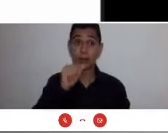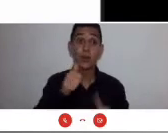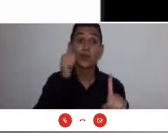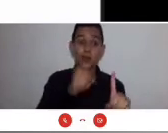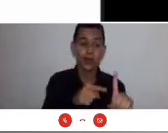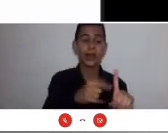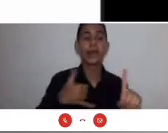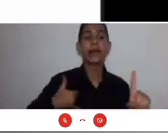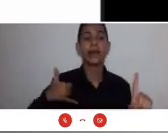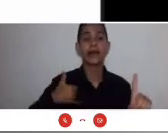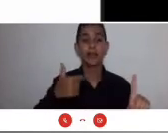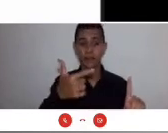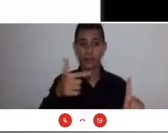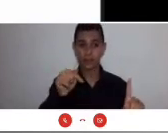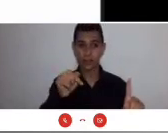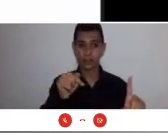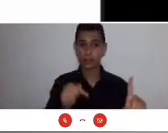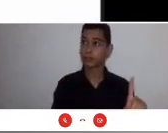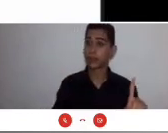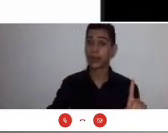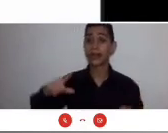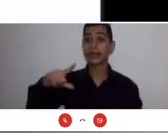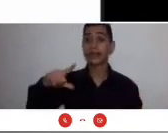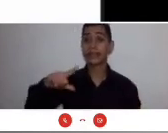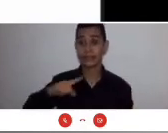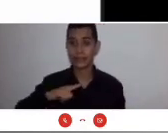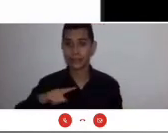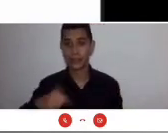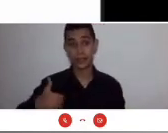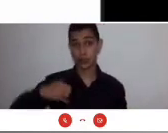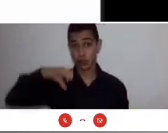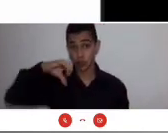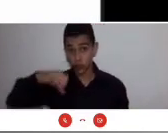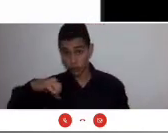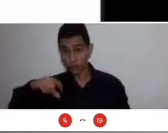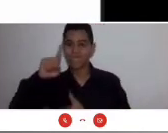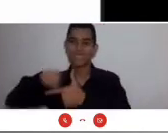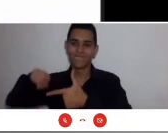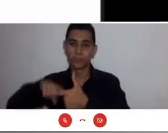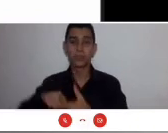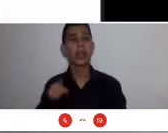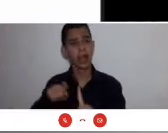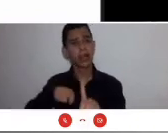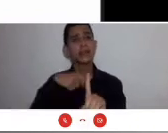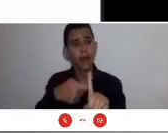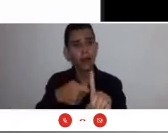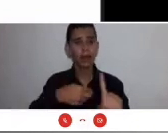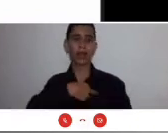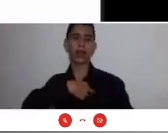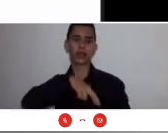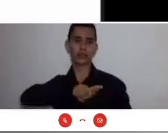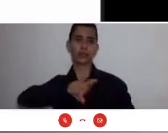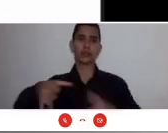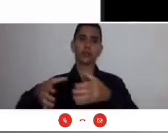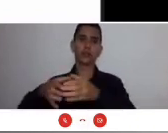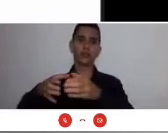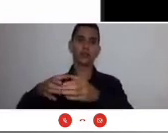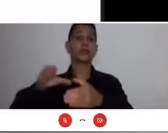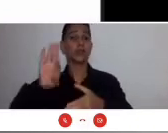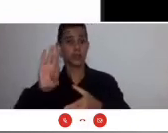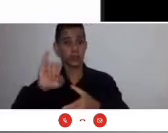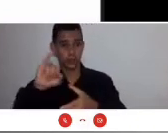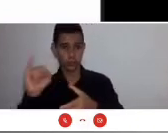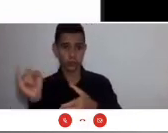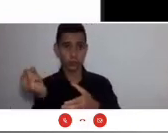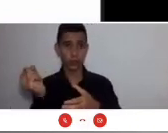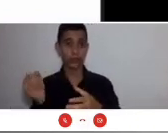anos, que teve uma mielite transversa aos 9 anos, ela era testemunha de Sheovar, e, pela gravidade do